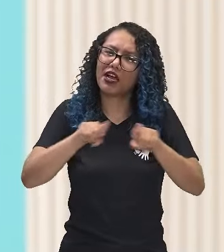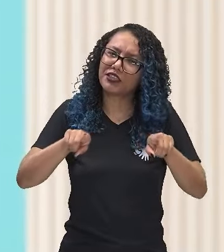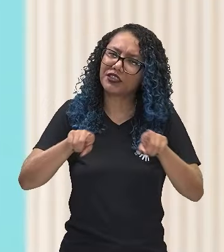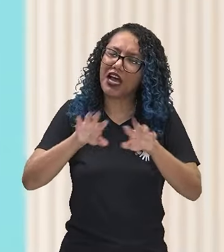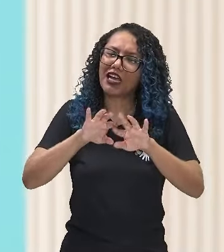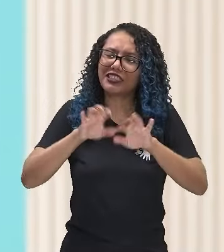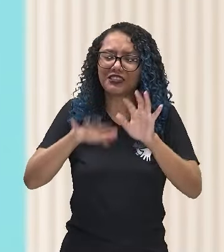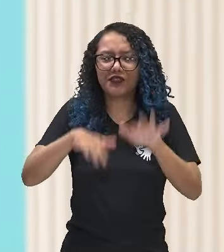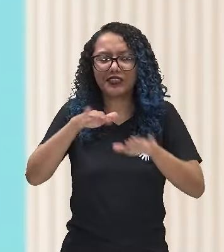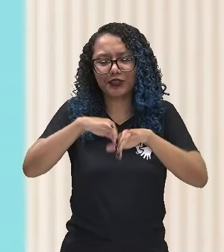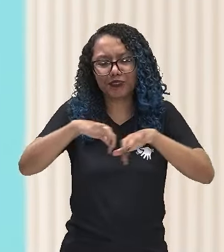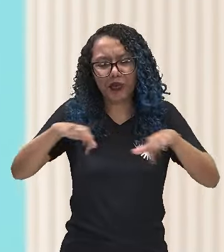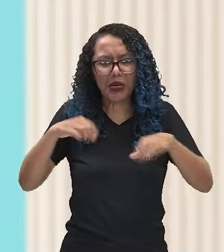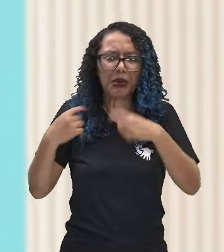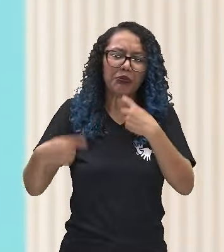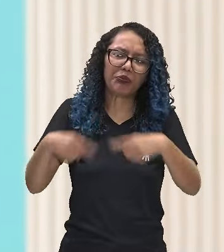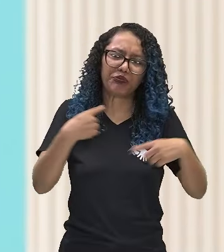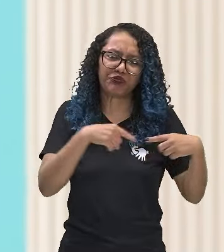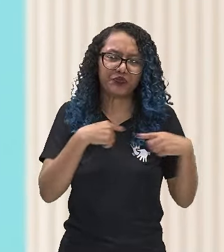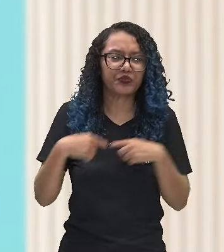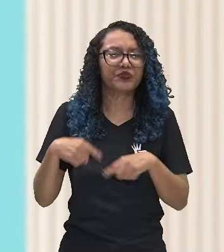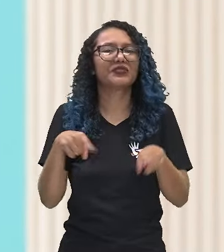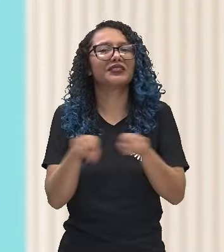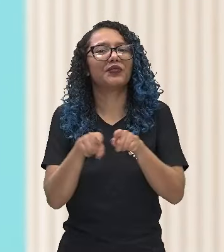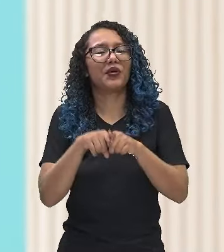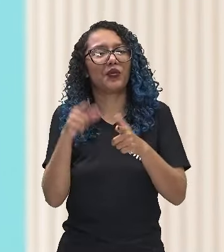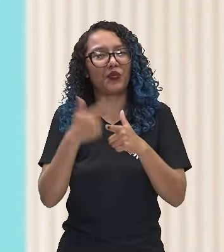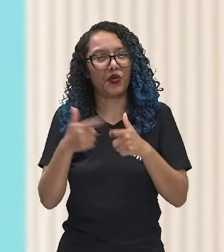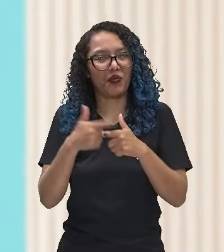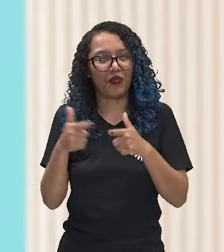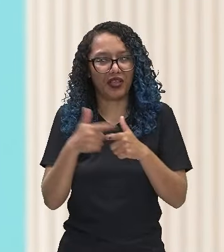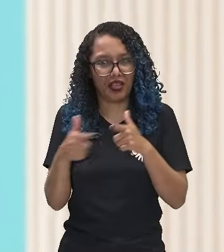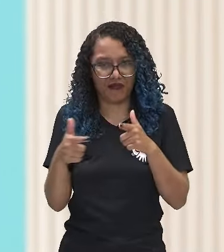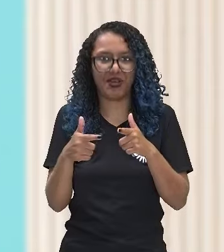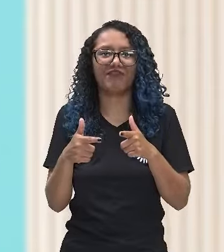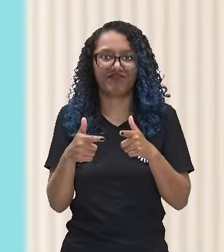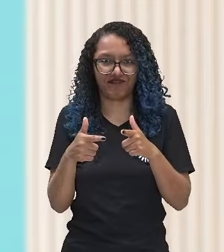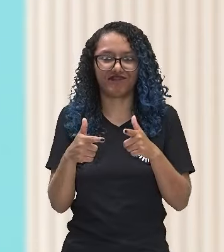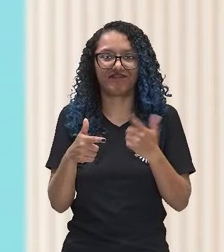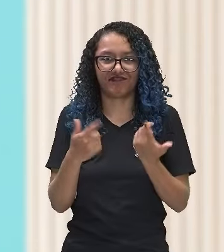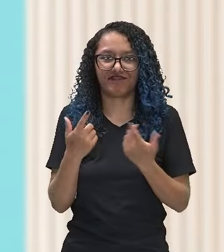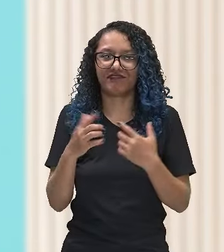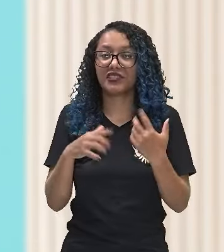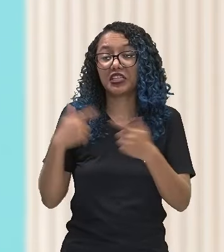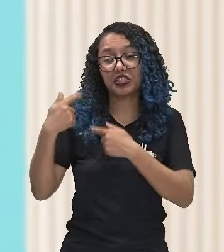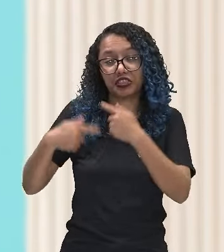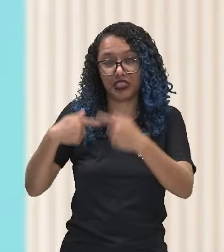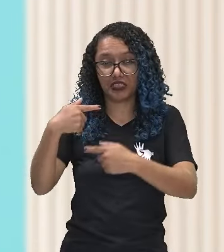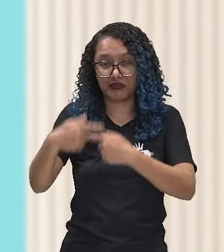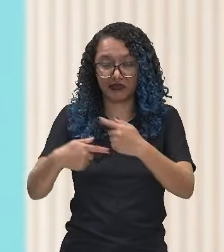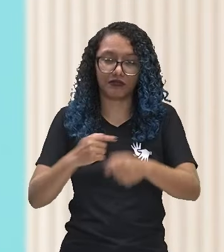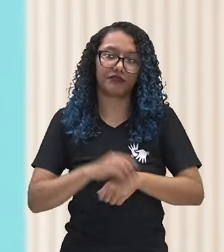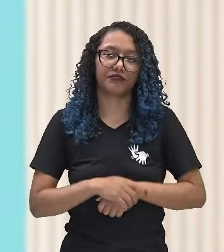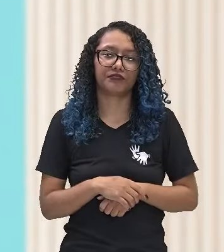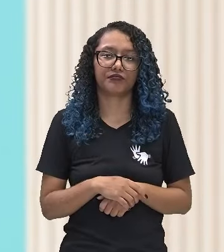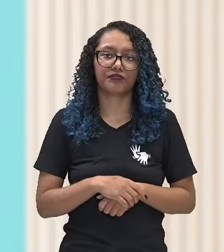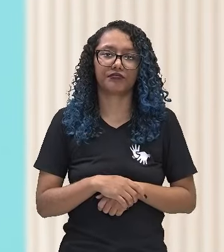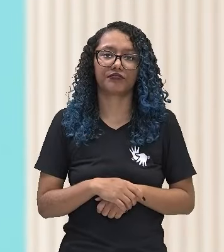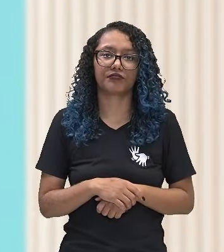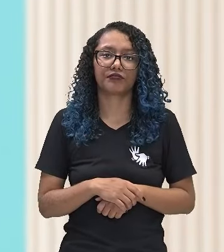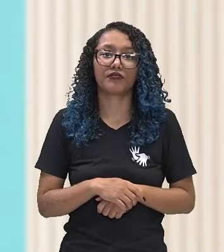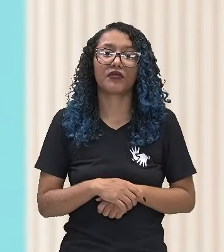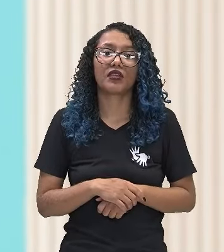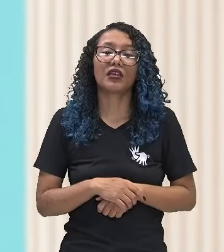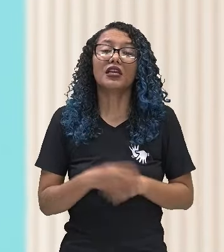conflitos ou crises intergeracionais. De acordo com esse autor, na segunda corrente, a classista,